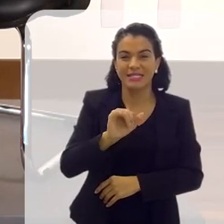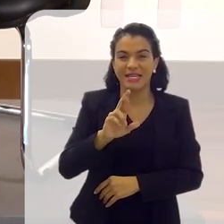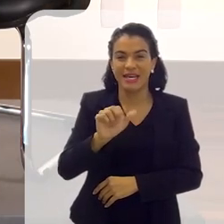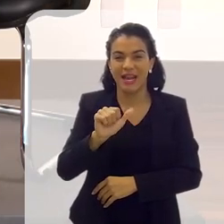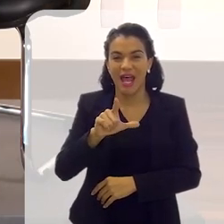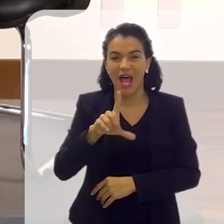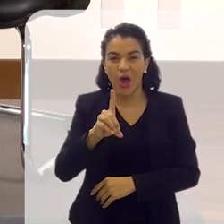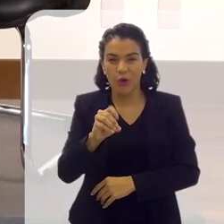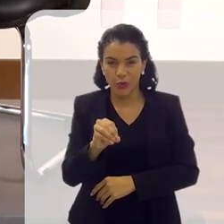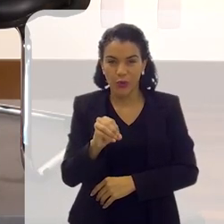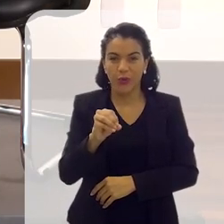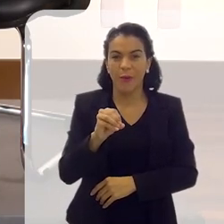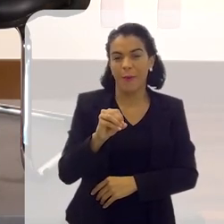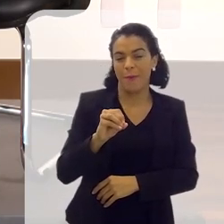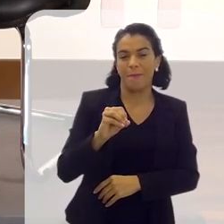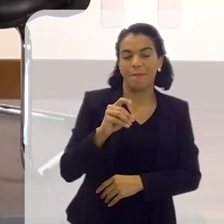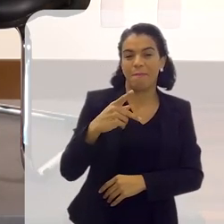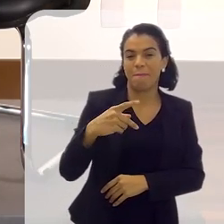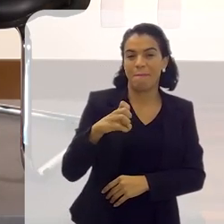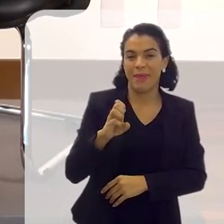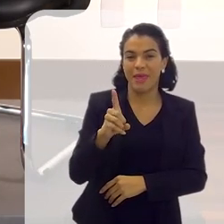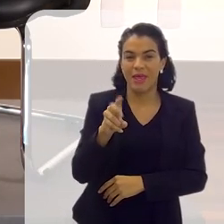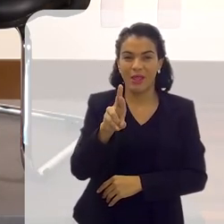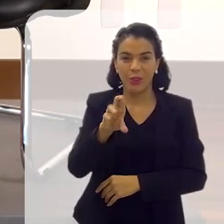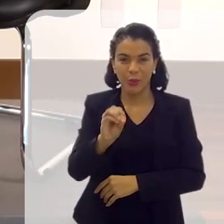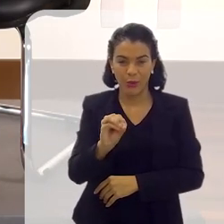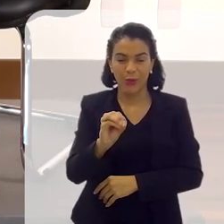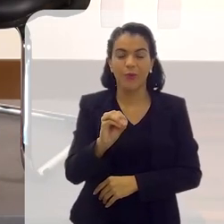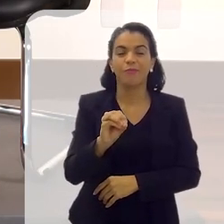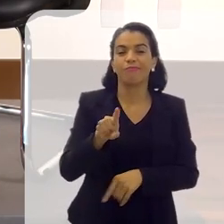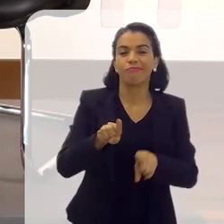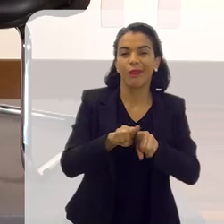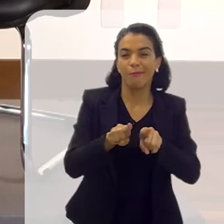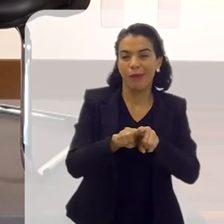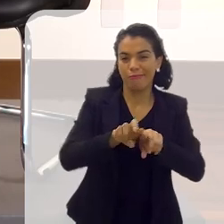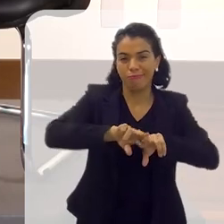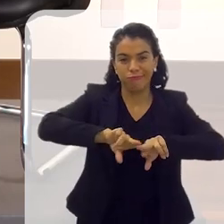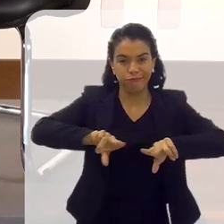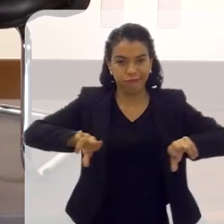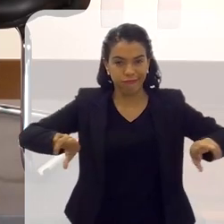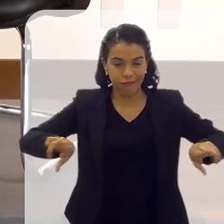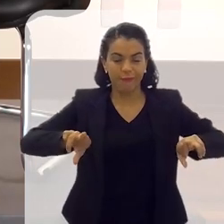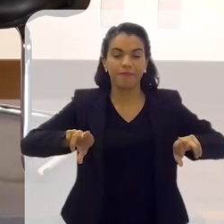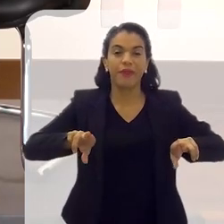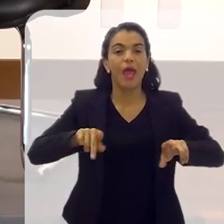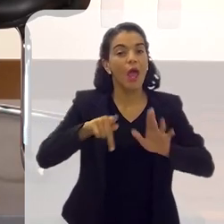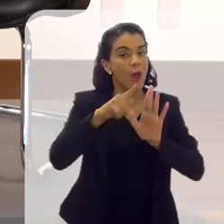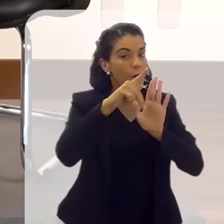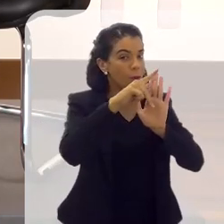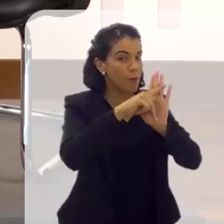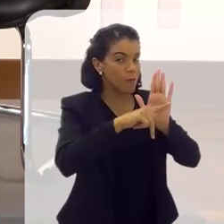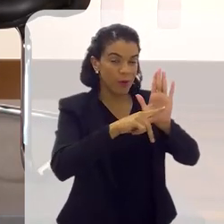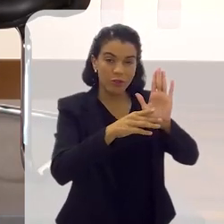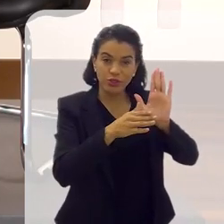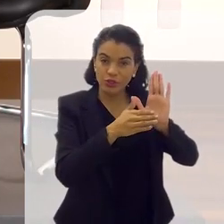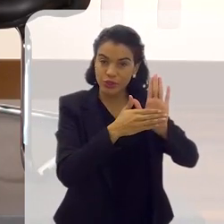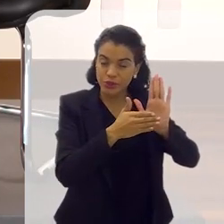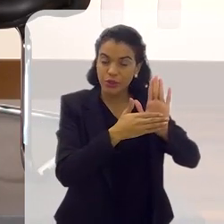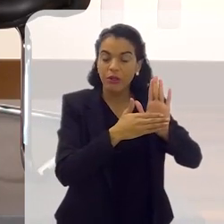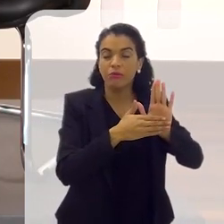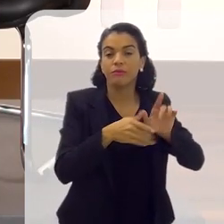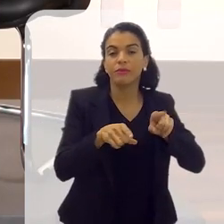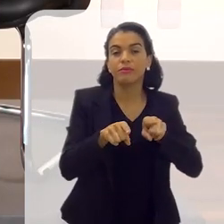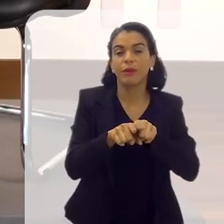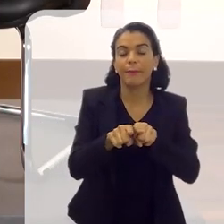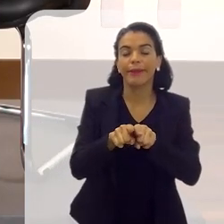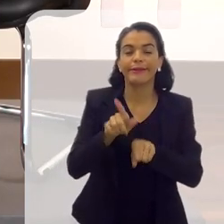Bandeira, Ruth Rocha, Ana Maria Machado, mas existem outros autores, então, essa oportunidade. É um projeto que